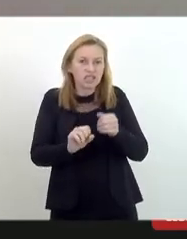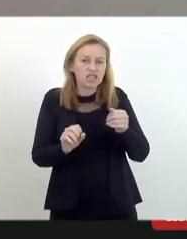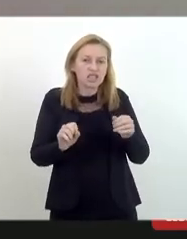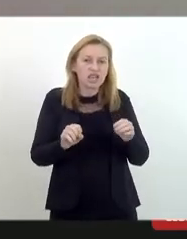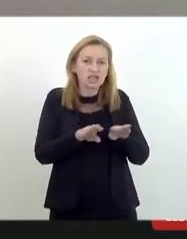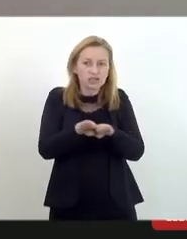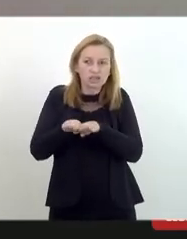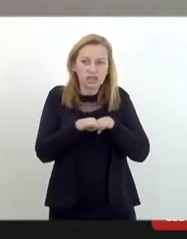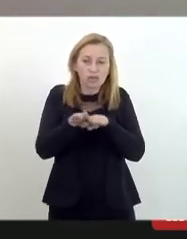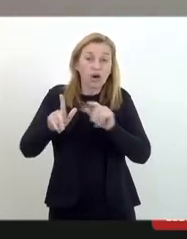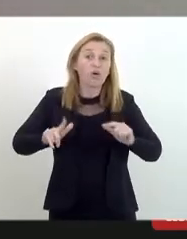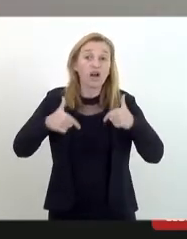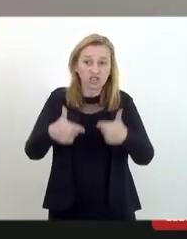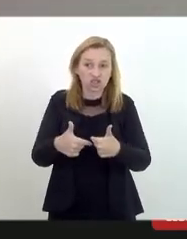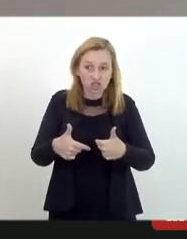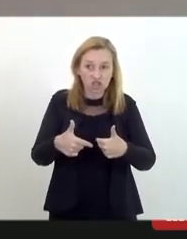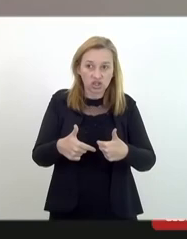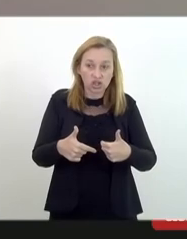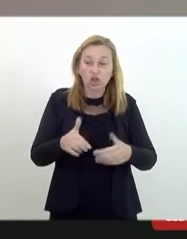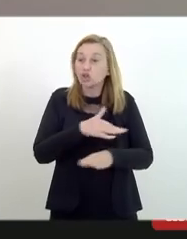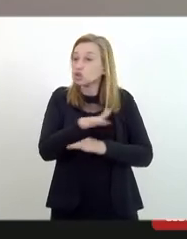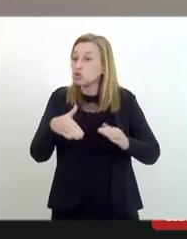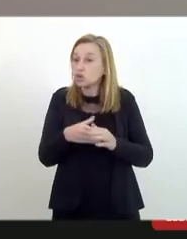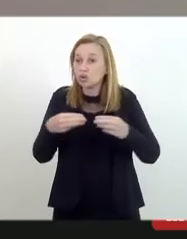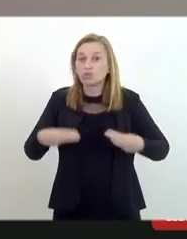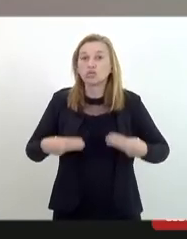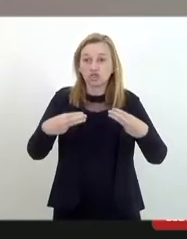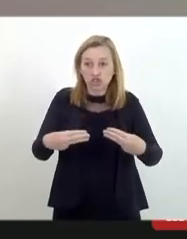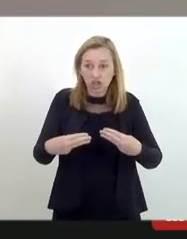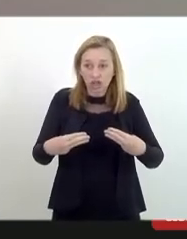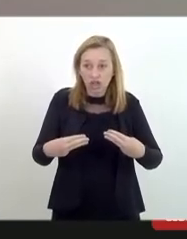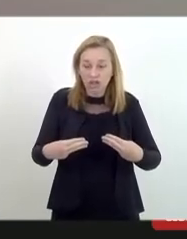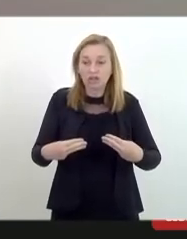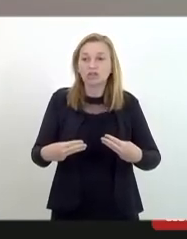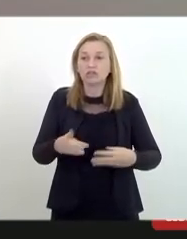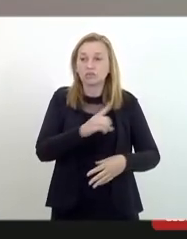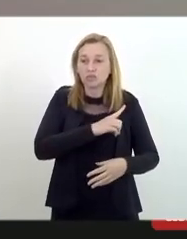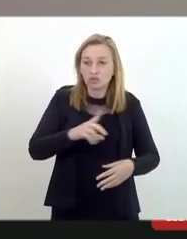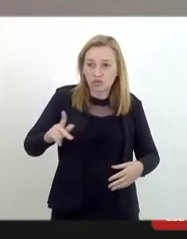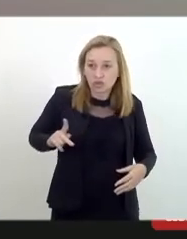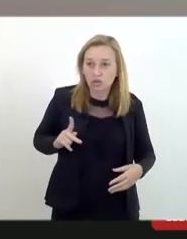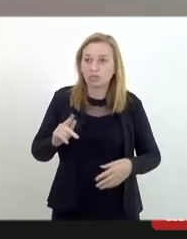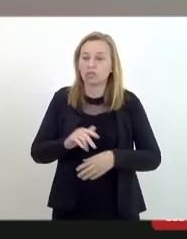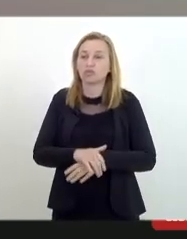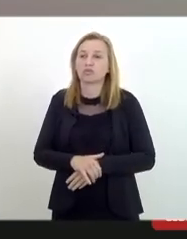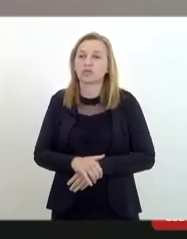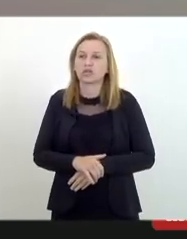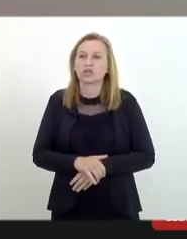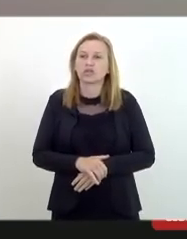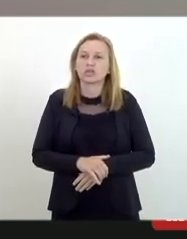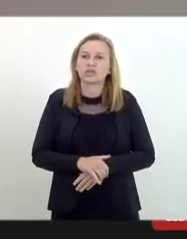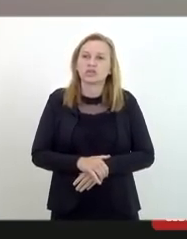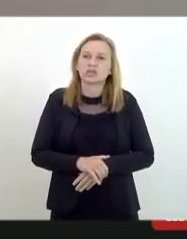ter todos os ministérios falam do Ministério Público de Defensoria Pública das